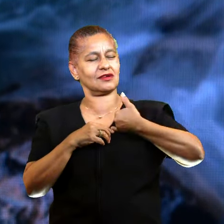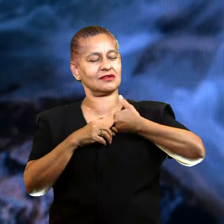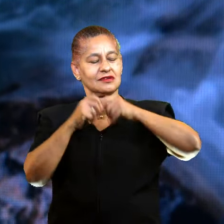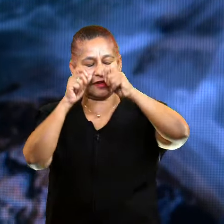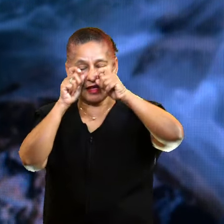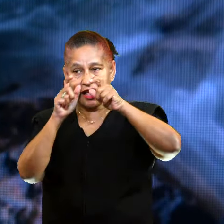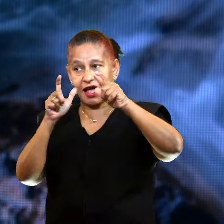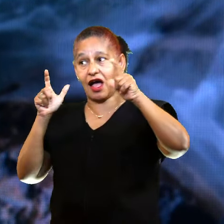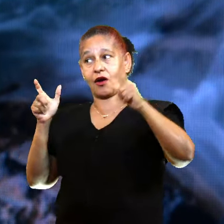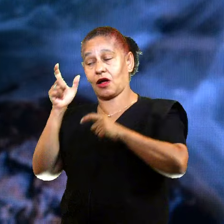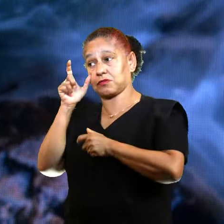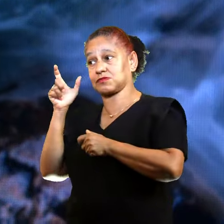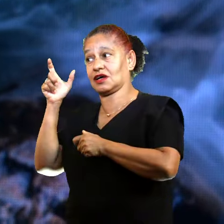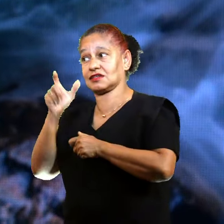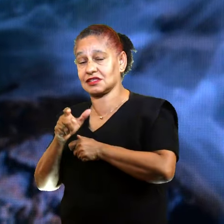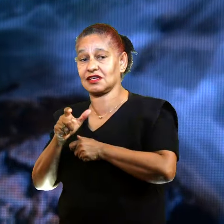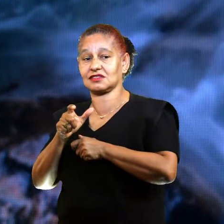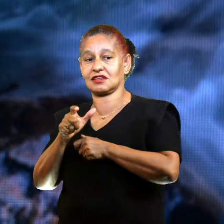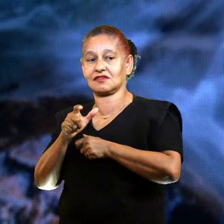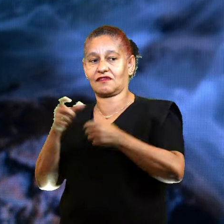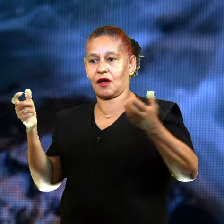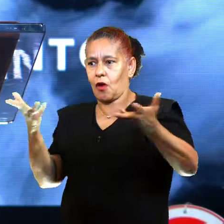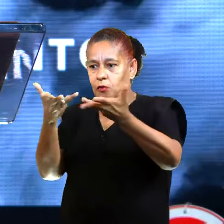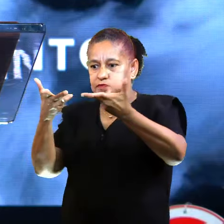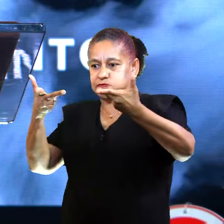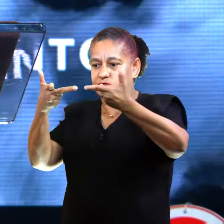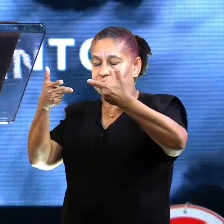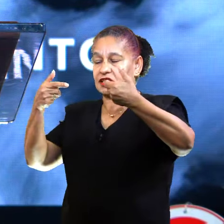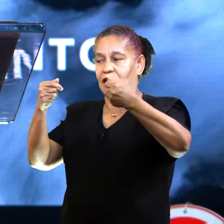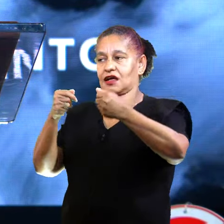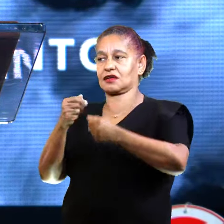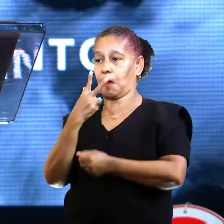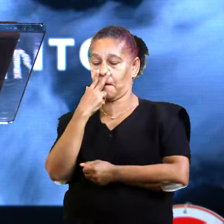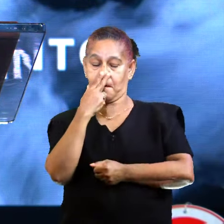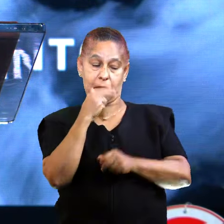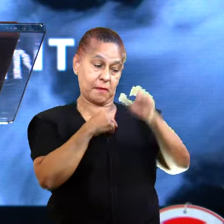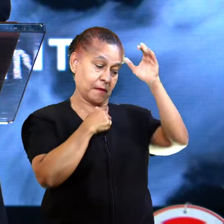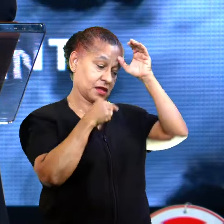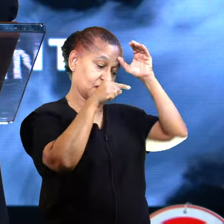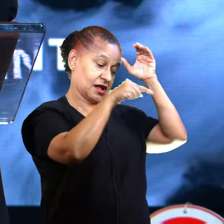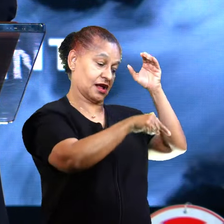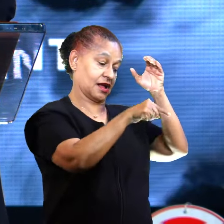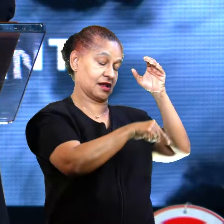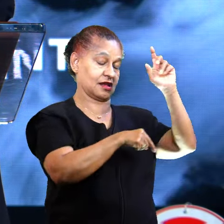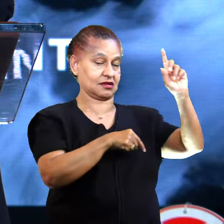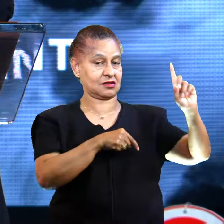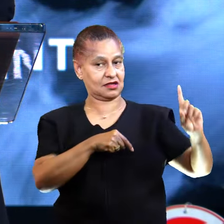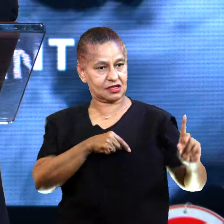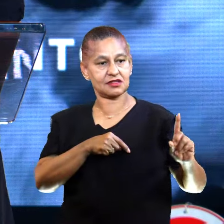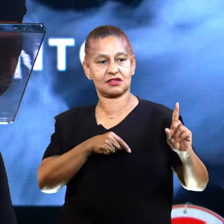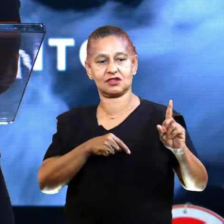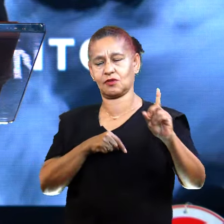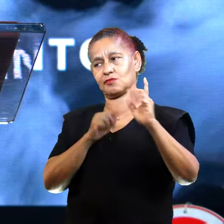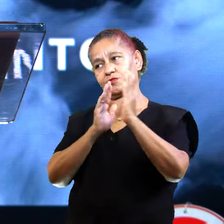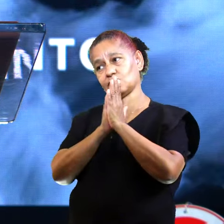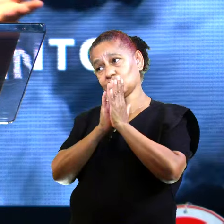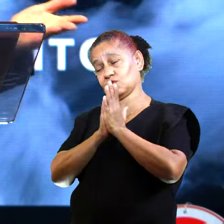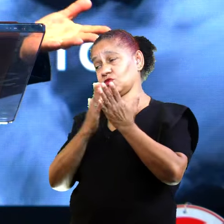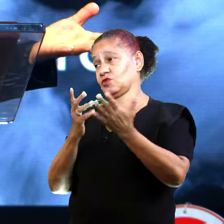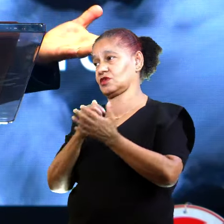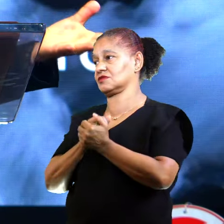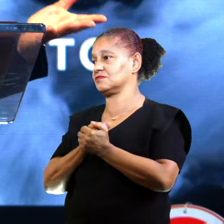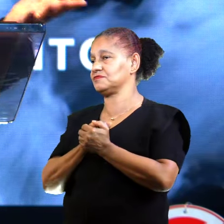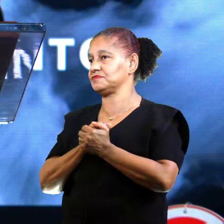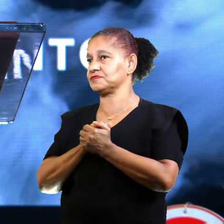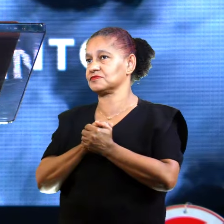algo agora. E eu vi, era como se minha tia tivesse em um daqueles cantos, estava em um dos cantos daquela igreja. E